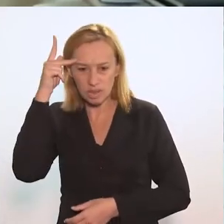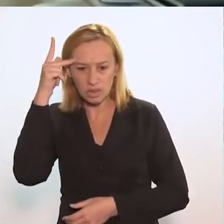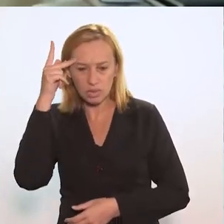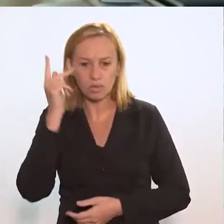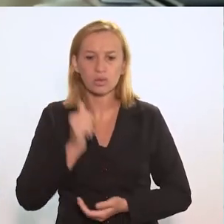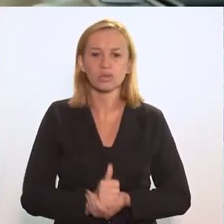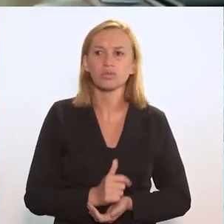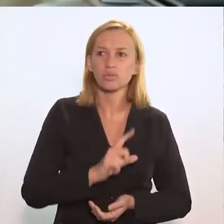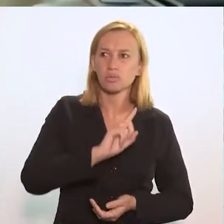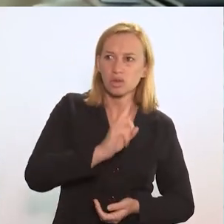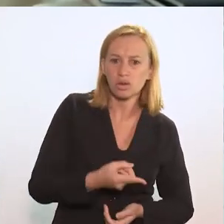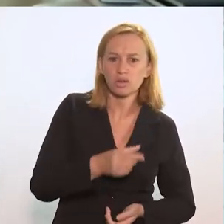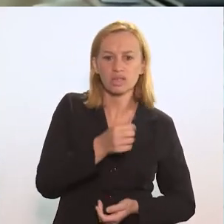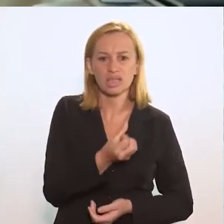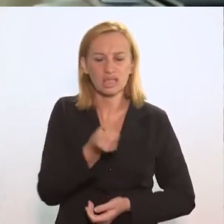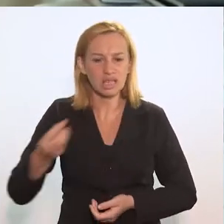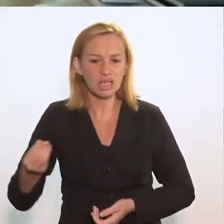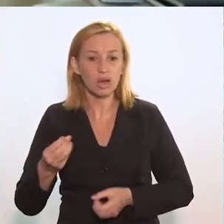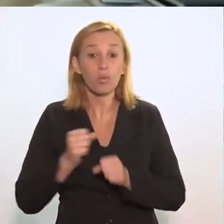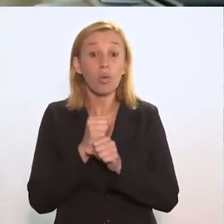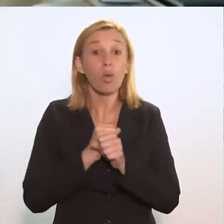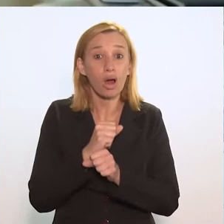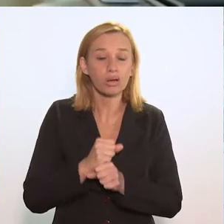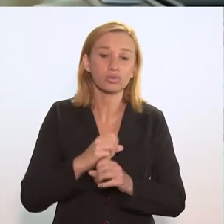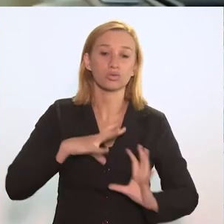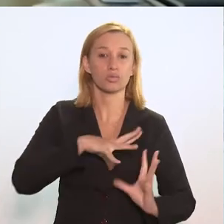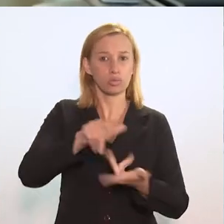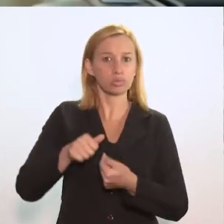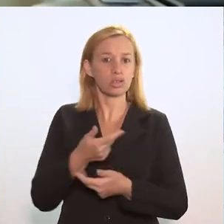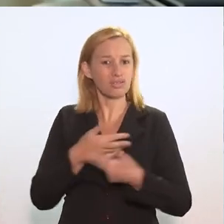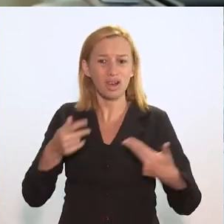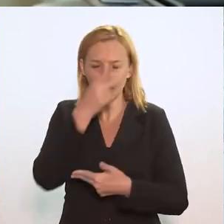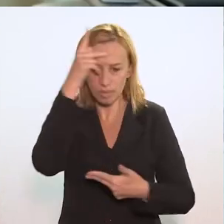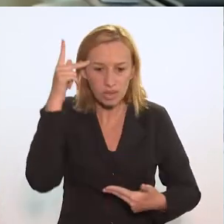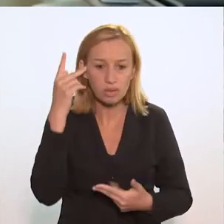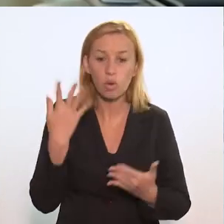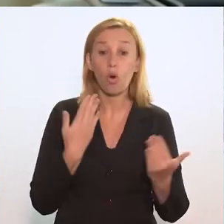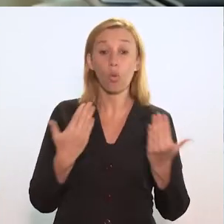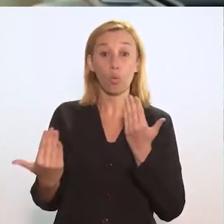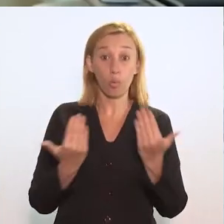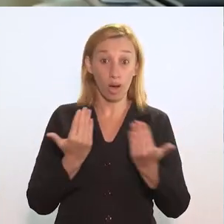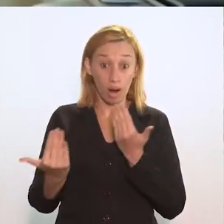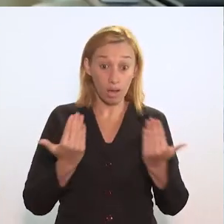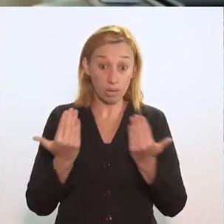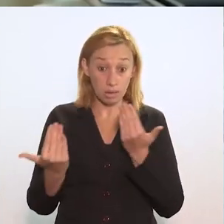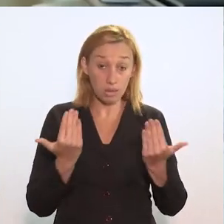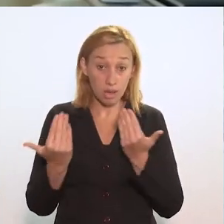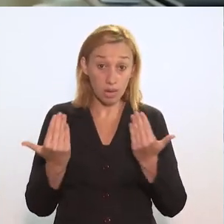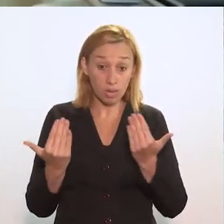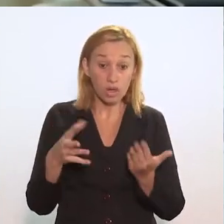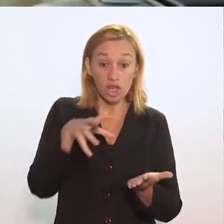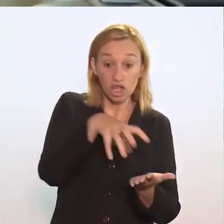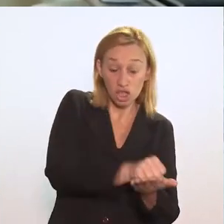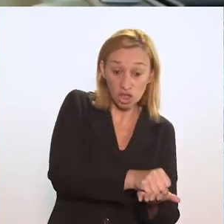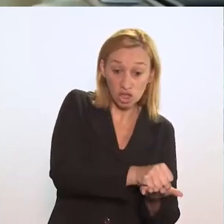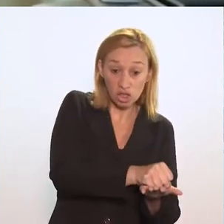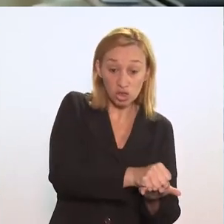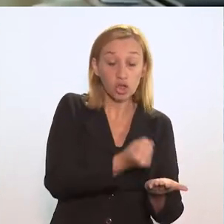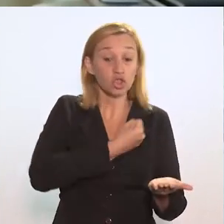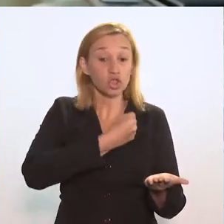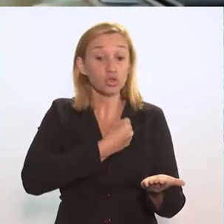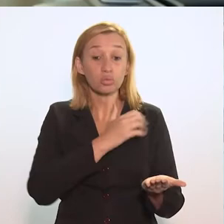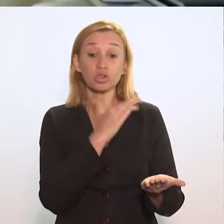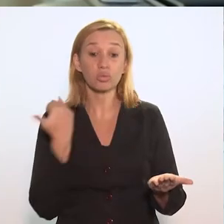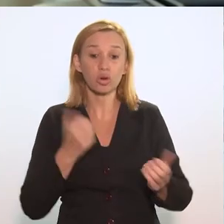pessoas, 1 milhão e 600 por ano no mundo. É muita gente. Só para uma comparação, ontem eu fiz um